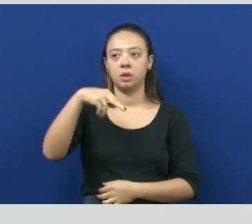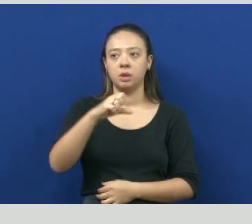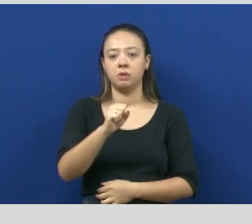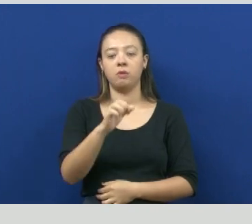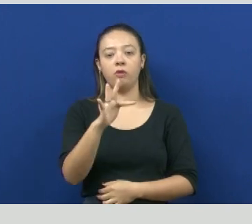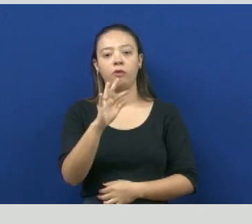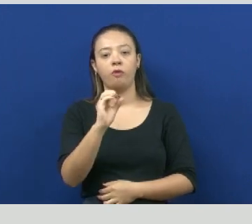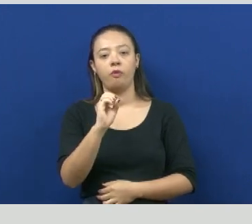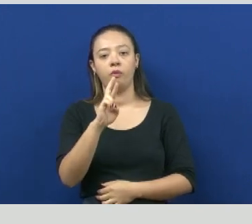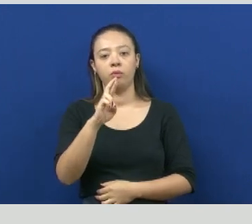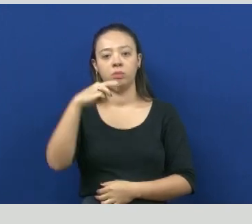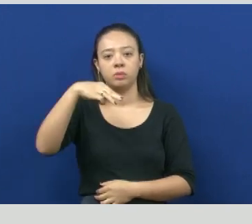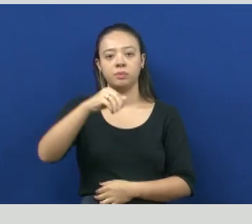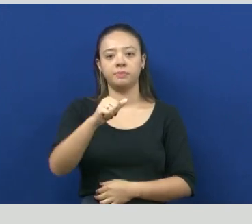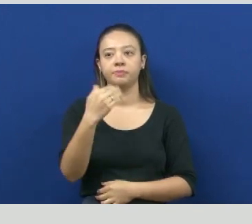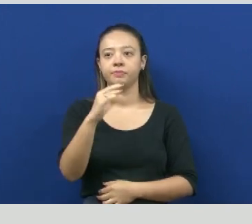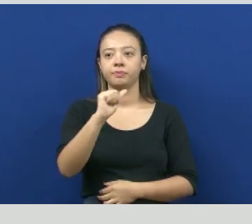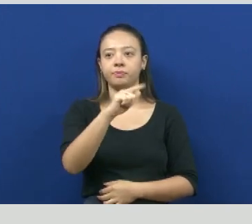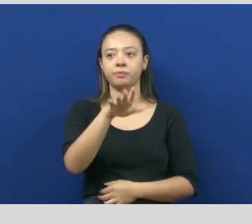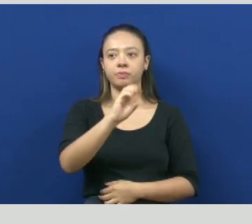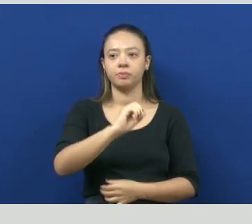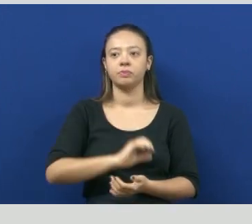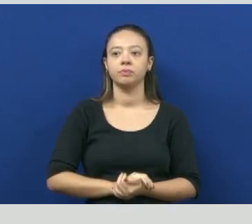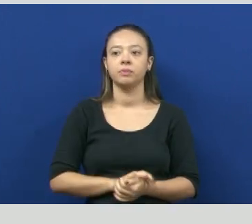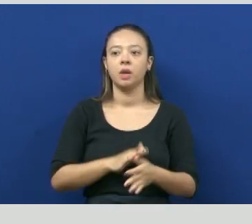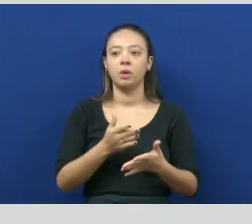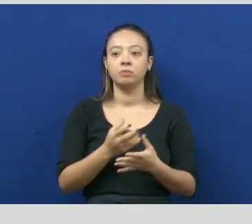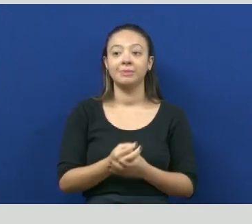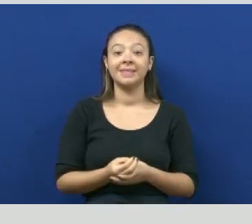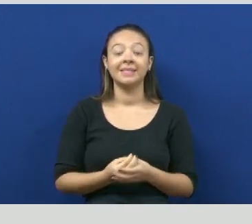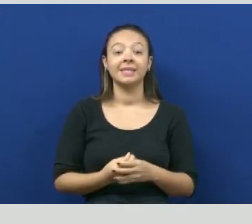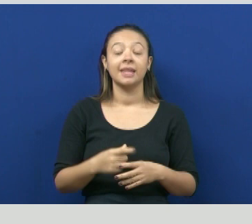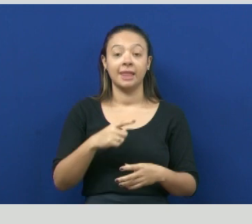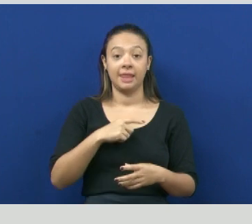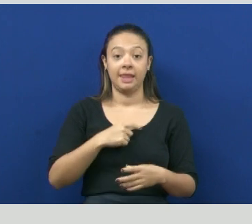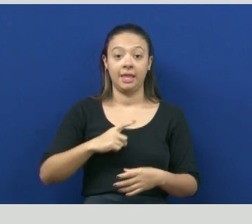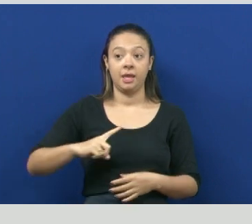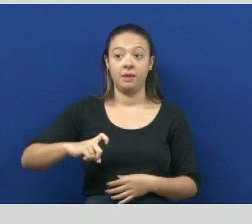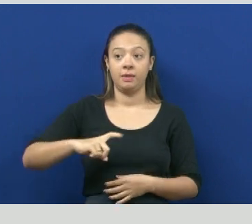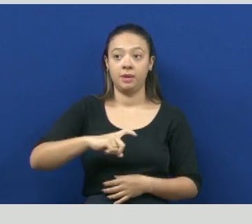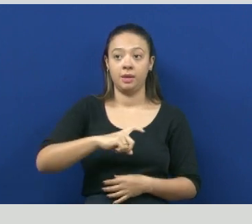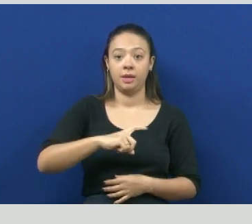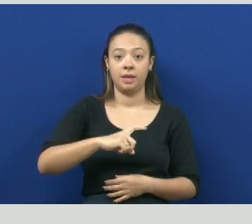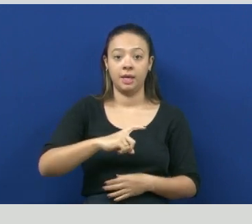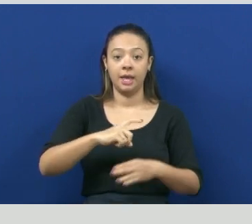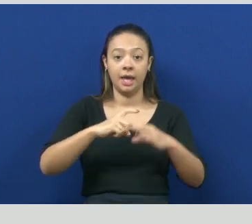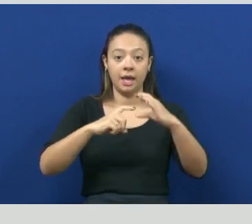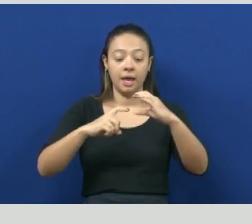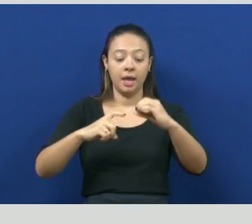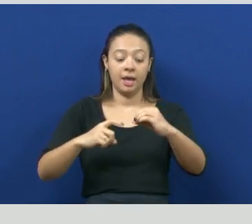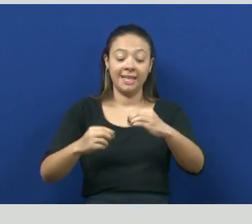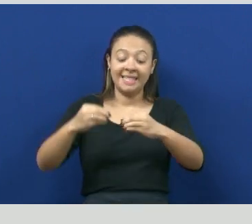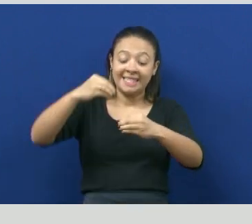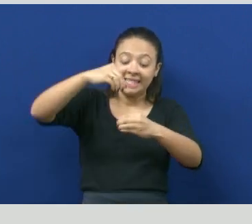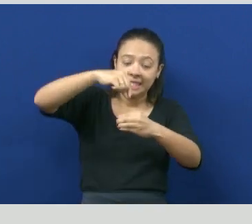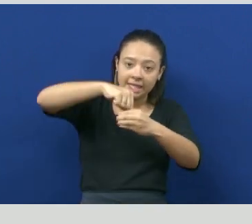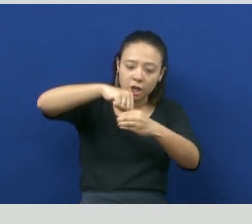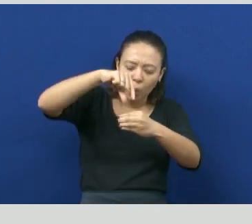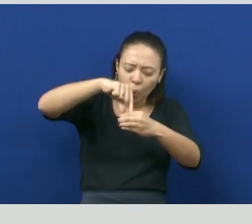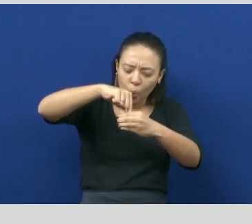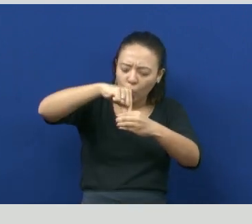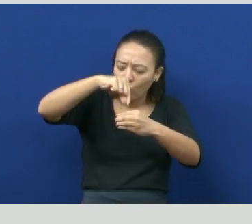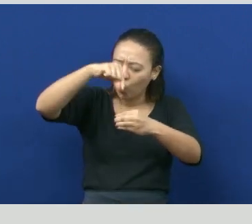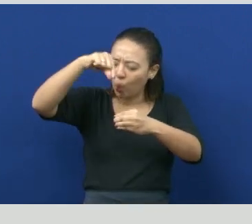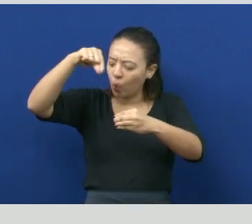pega do meio dela fragmentos de DNA e agrega esse fragmento